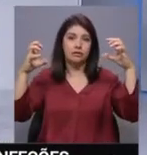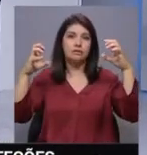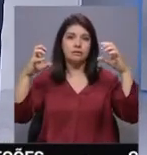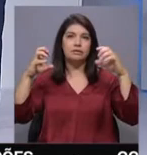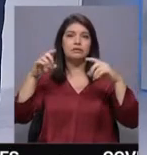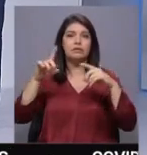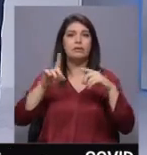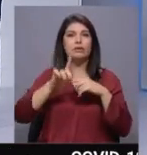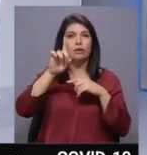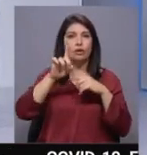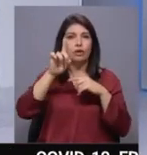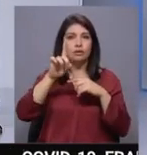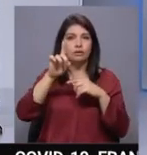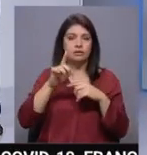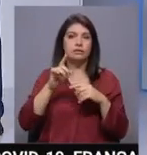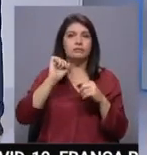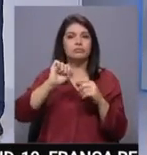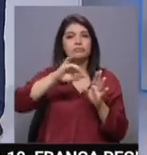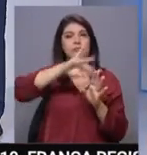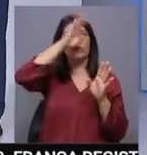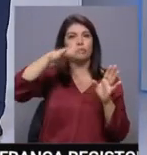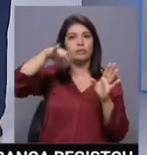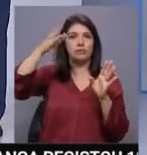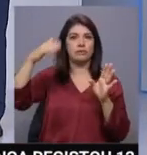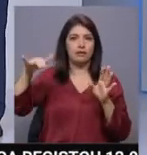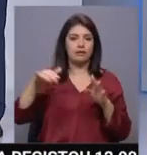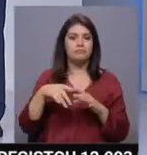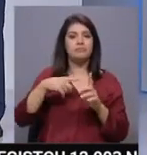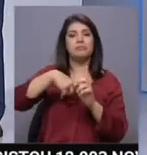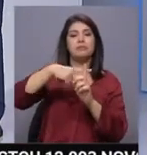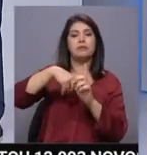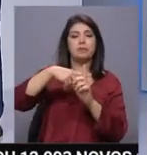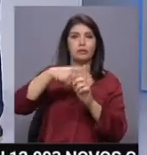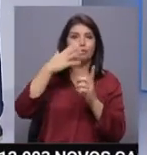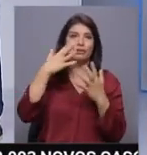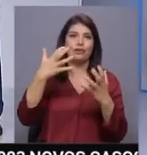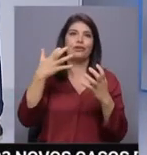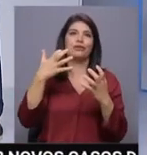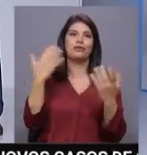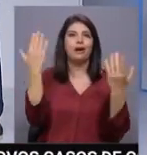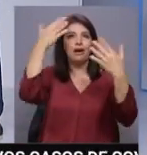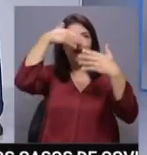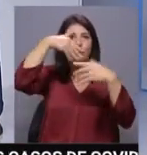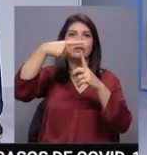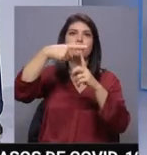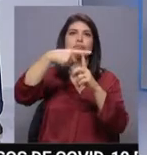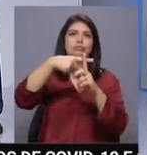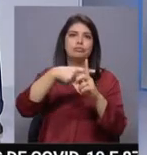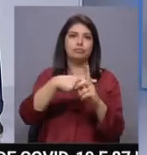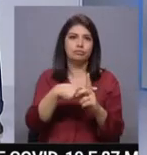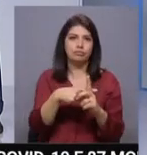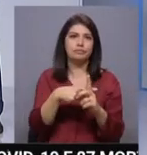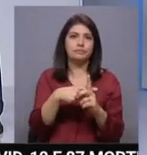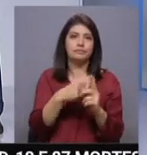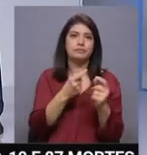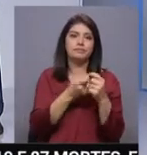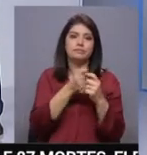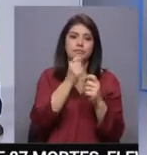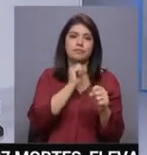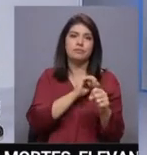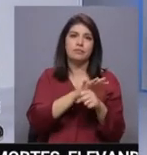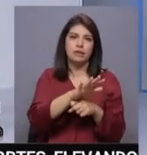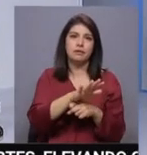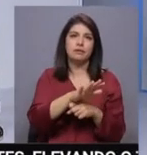e nas partes mais de montanha. Quanto a temperaturas, vemos que elas baixaram durante a noite, no litoral desceram até aos 10 graus e